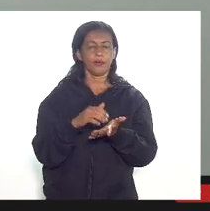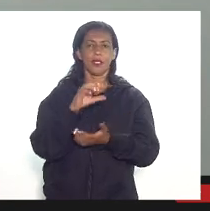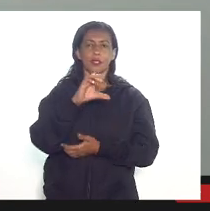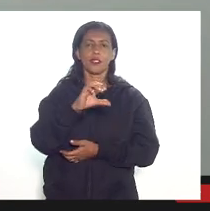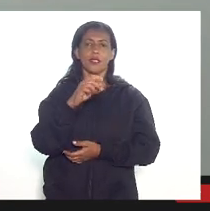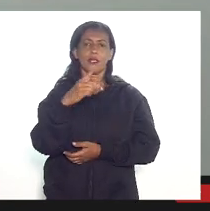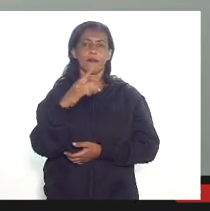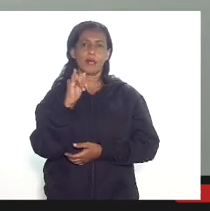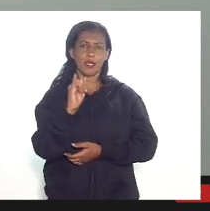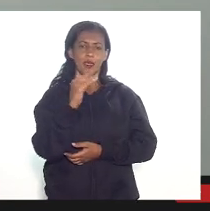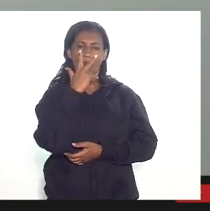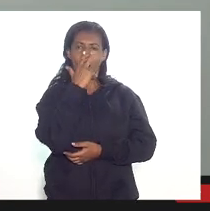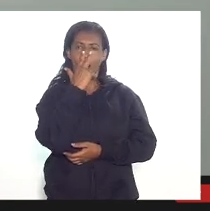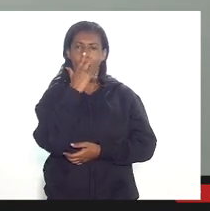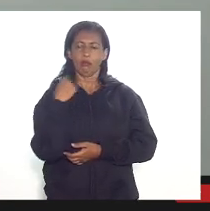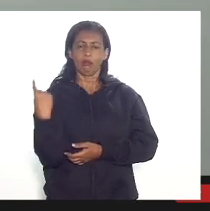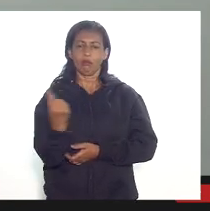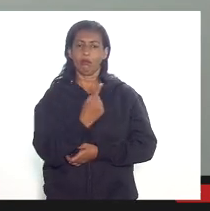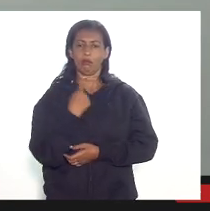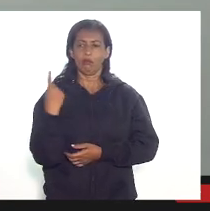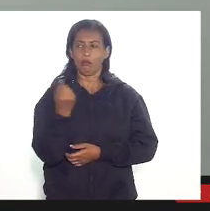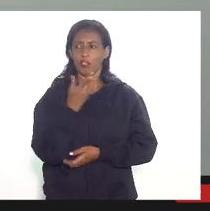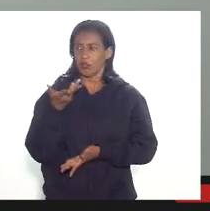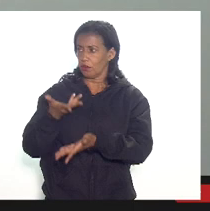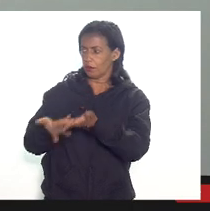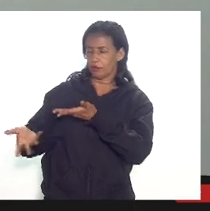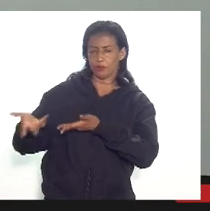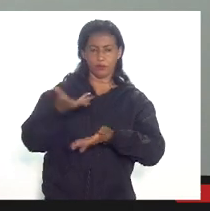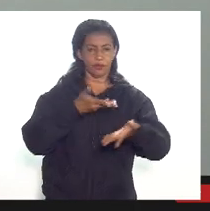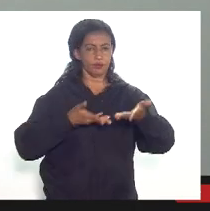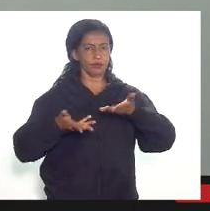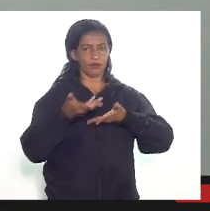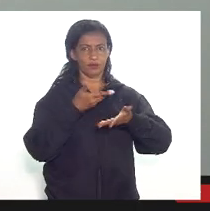aparentemente nós que estamos fazendo a interlocução do aviso